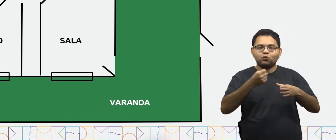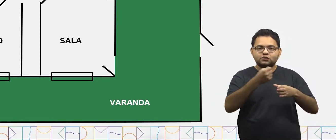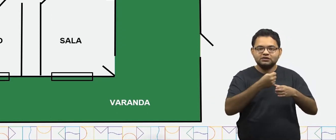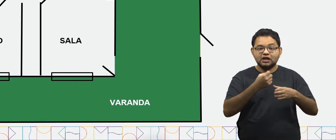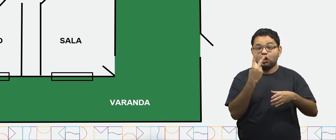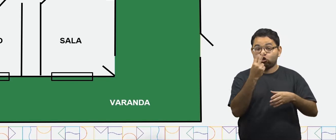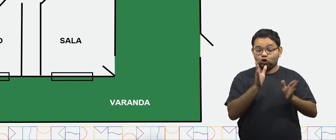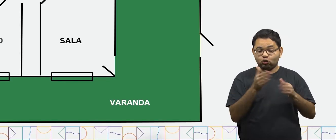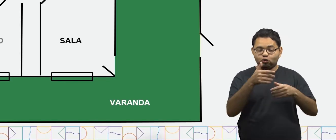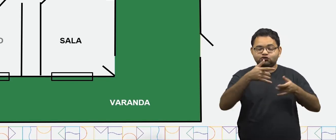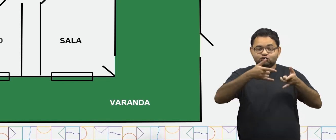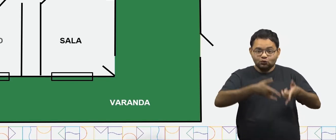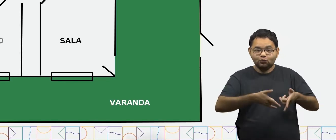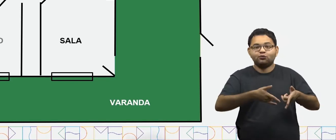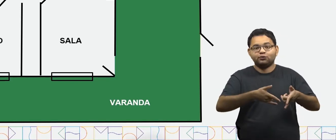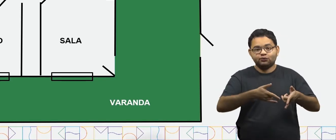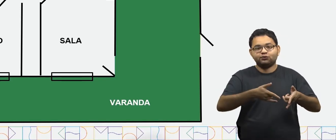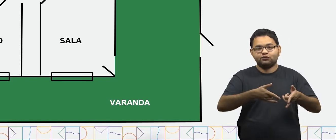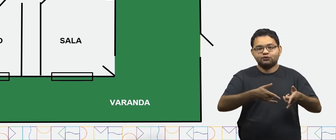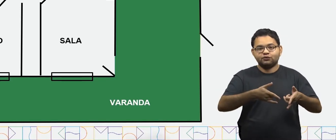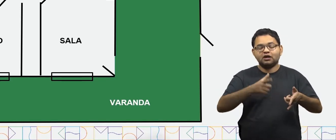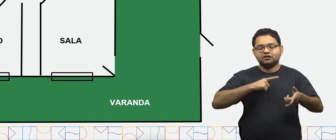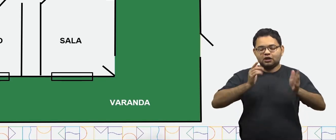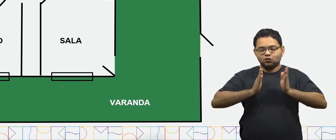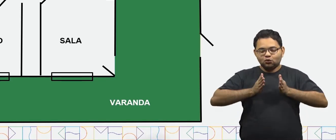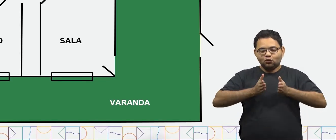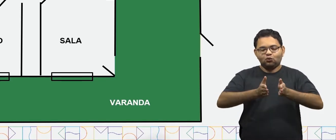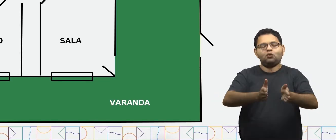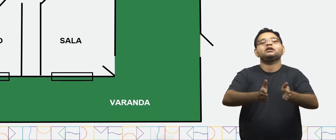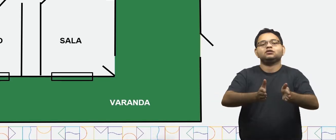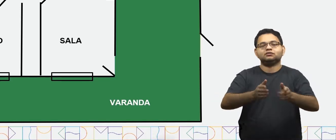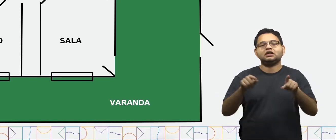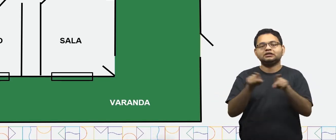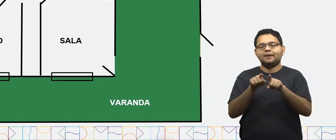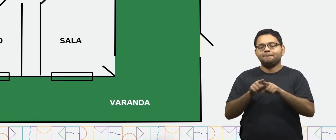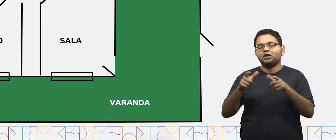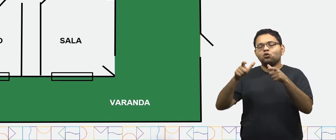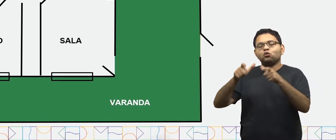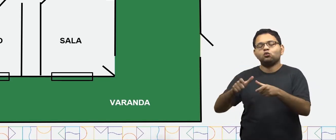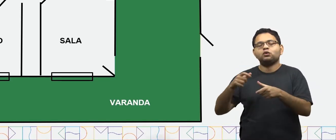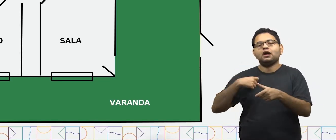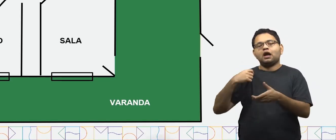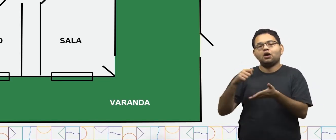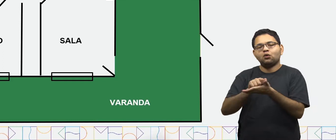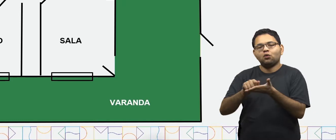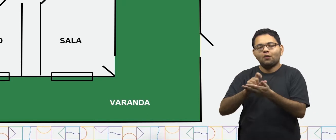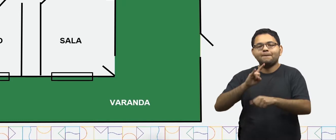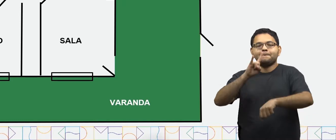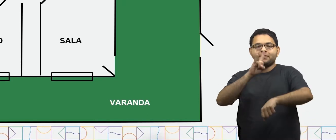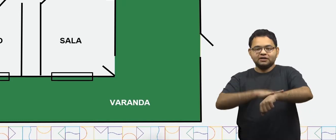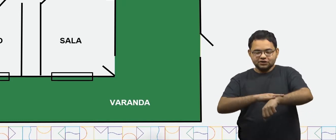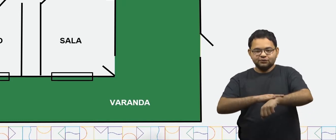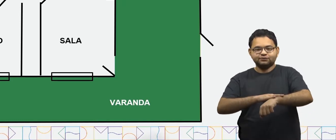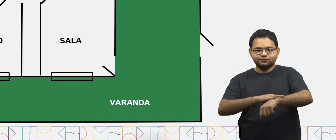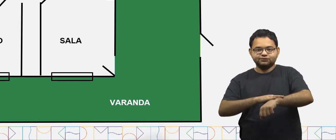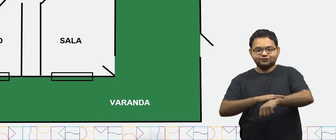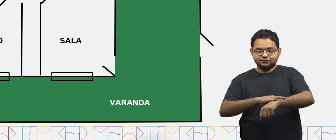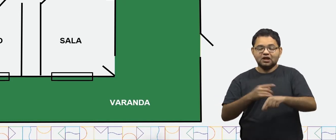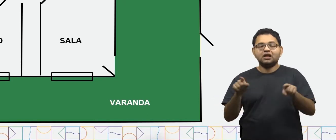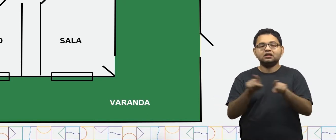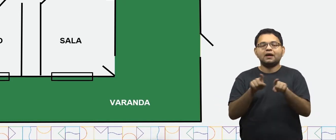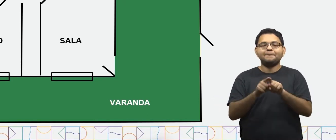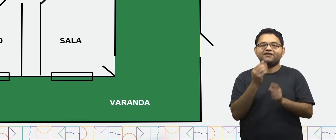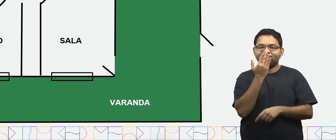cozinha, dois quartos, um corredor, uma lavanderia e um banheiro